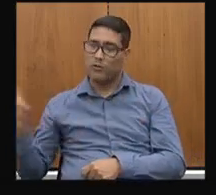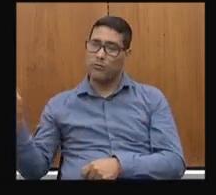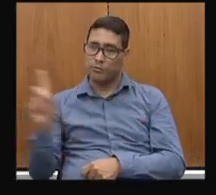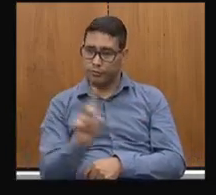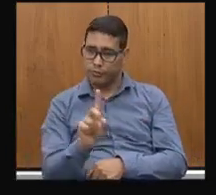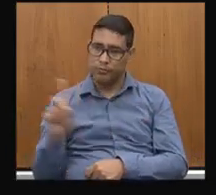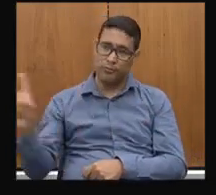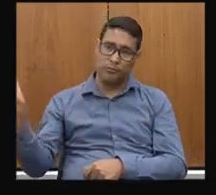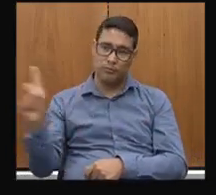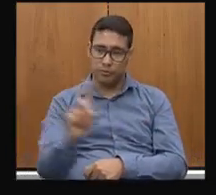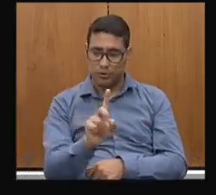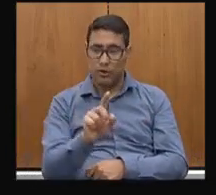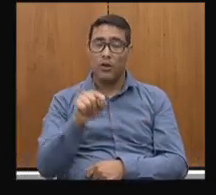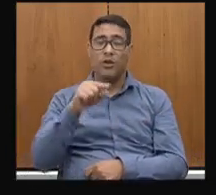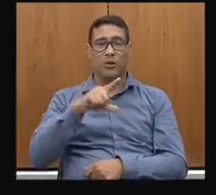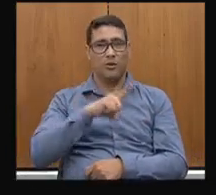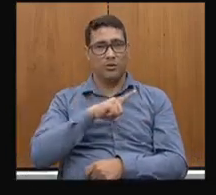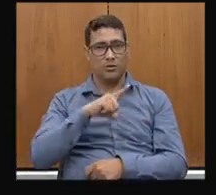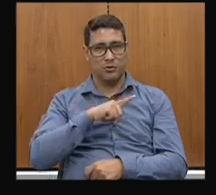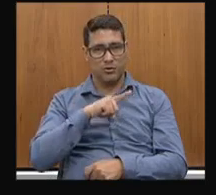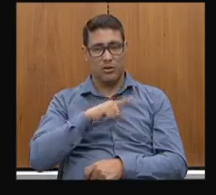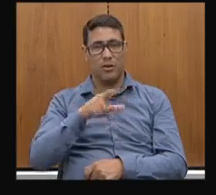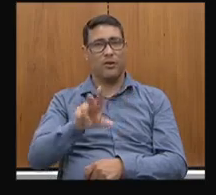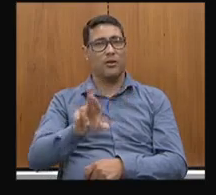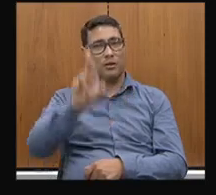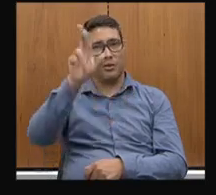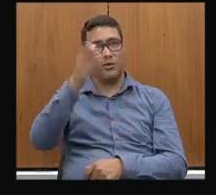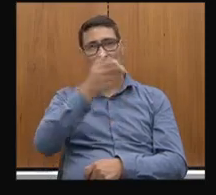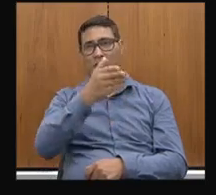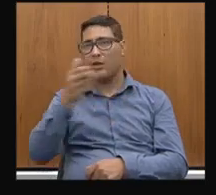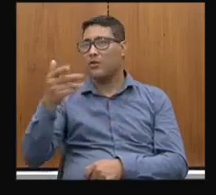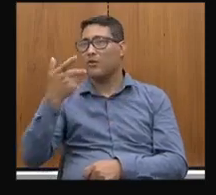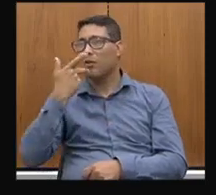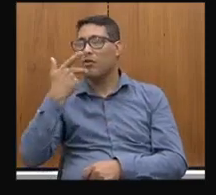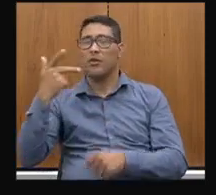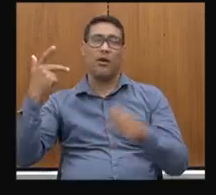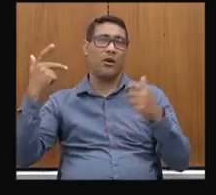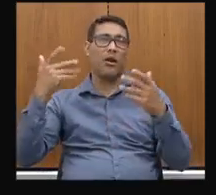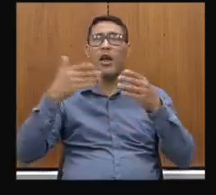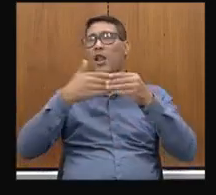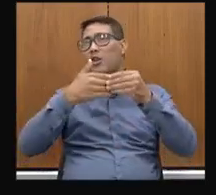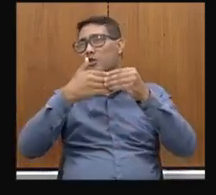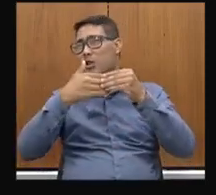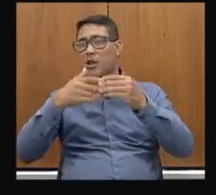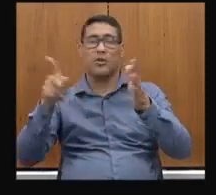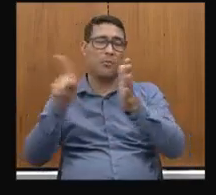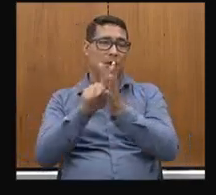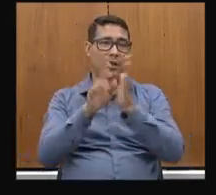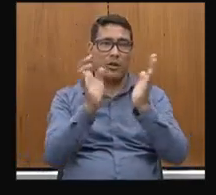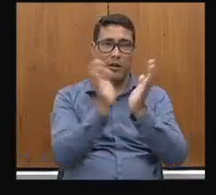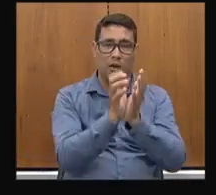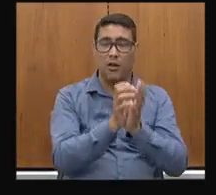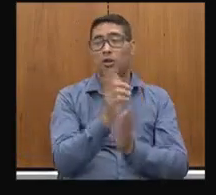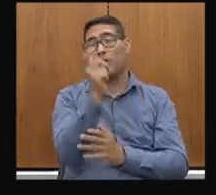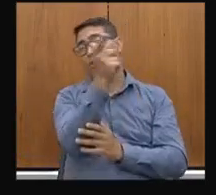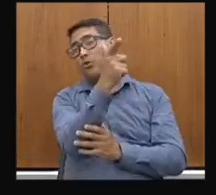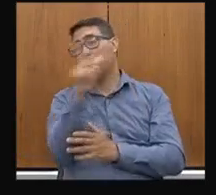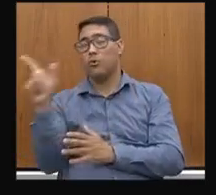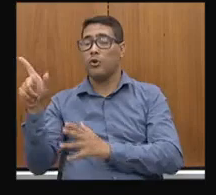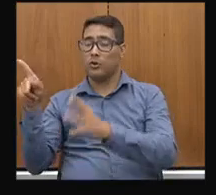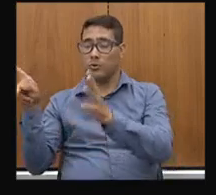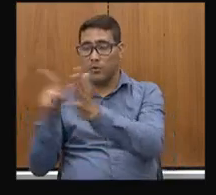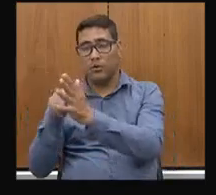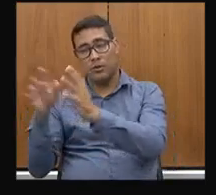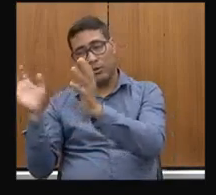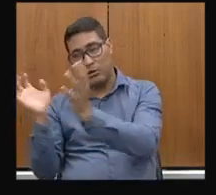excelência tem lado. Vossa excelência não está em um governo elogiando por fazer parte dele e em outro elogiando o outro